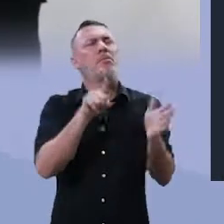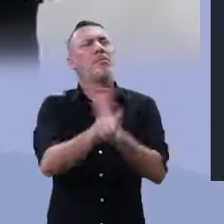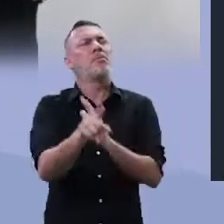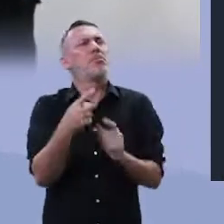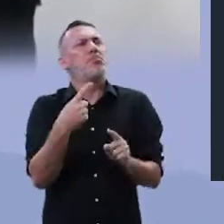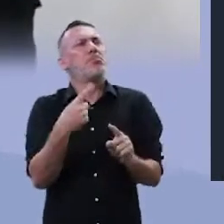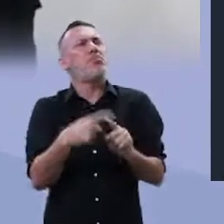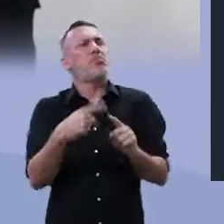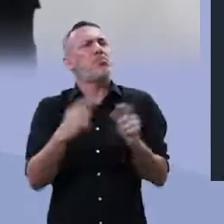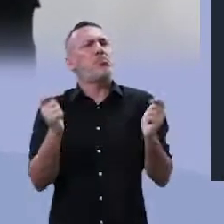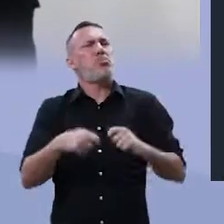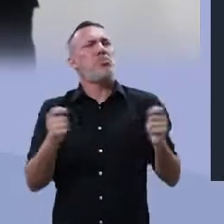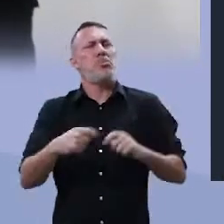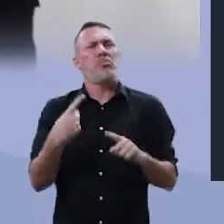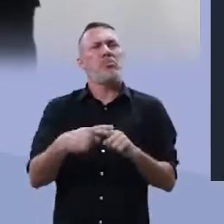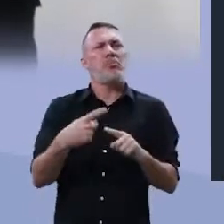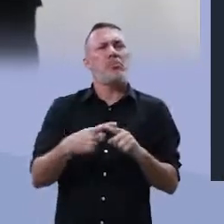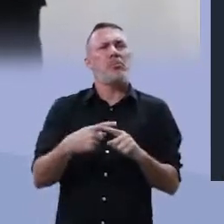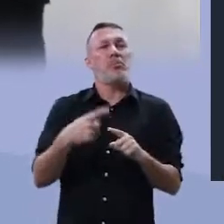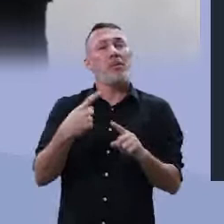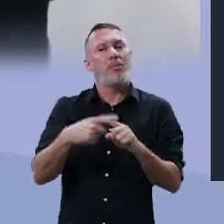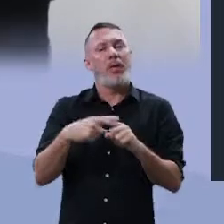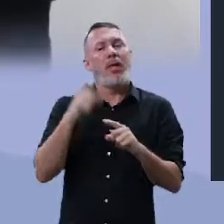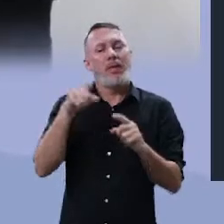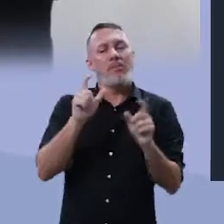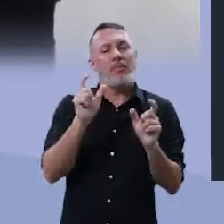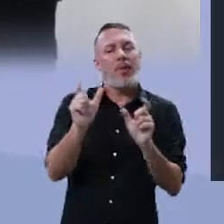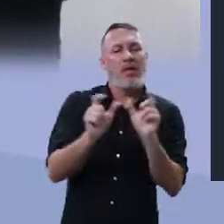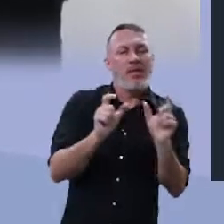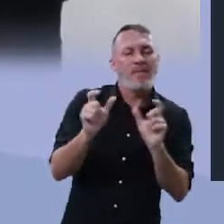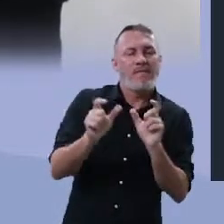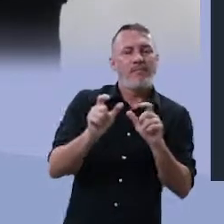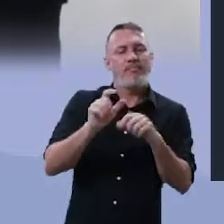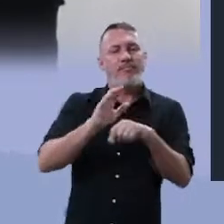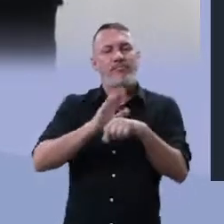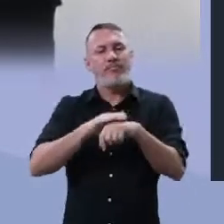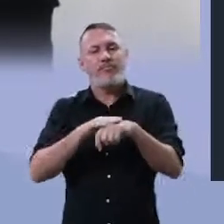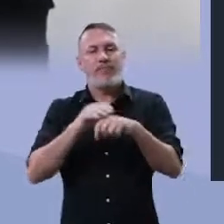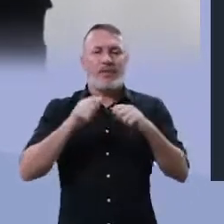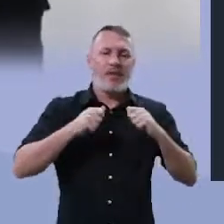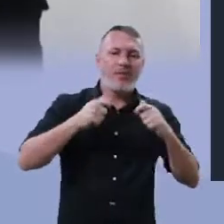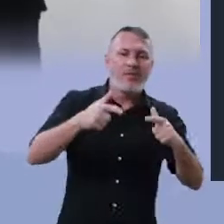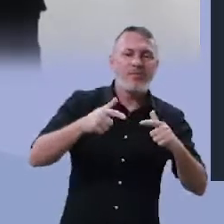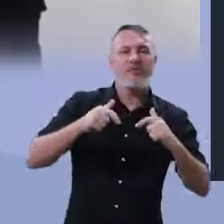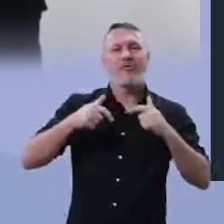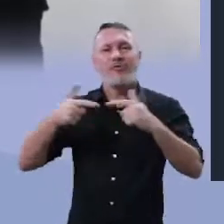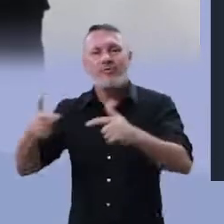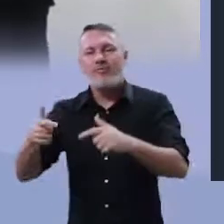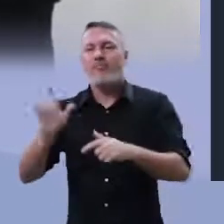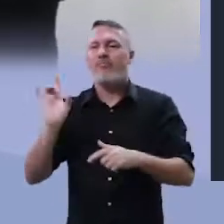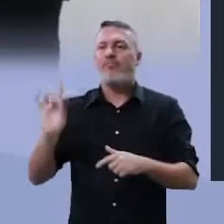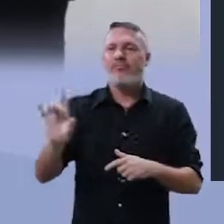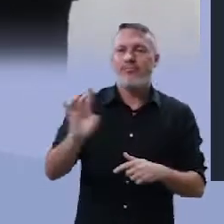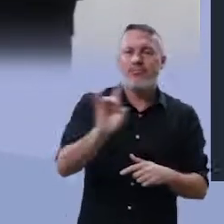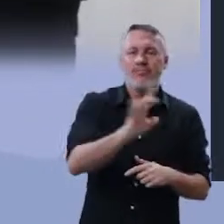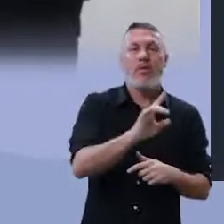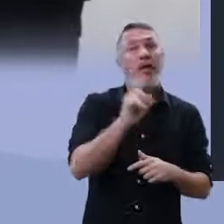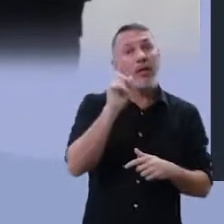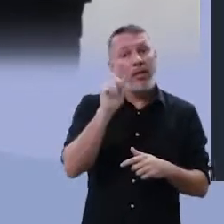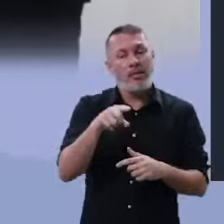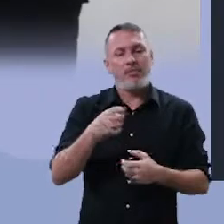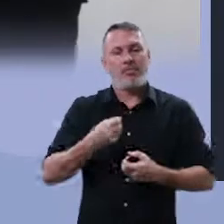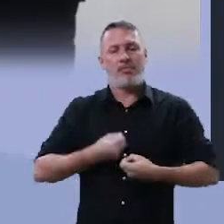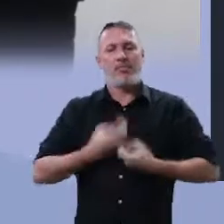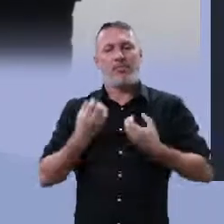por que isso é possível? Porque o enredo, as palavras, as atitudes das personagens compõem,